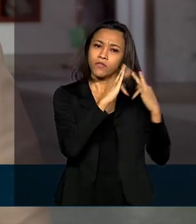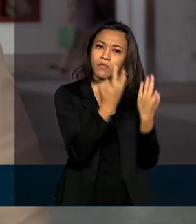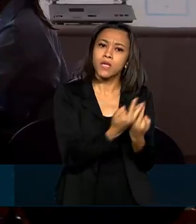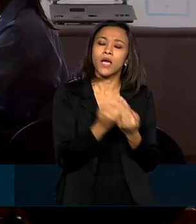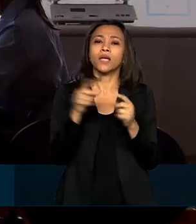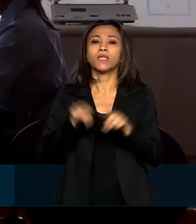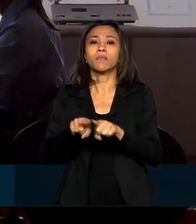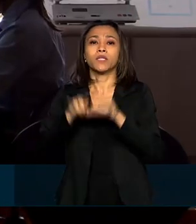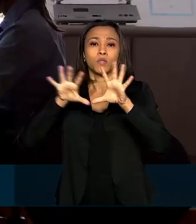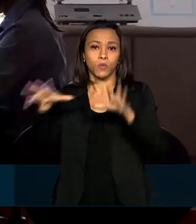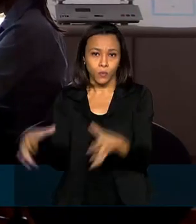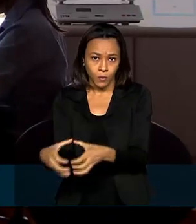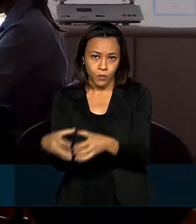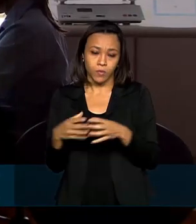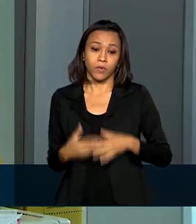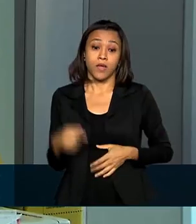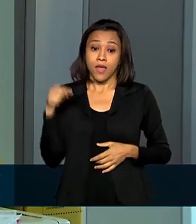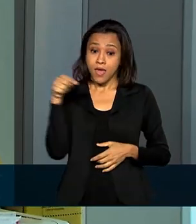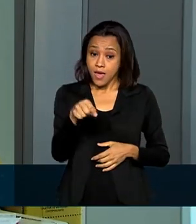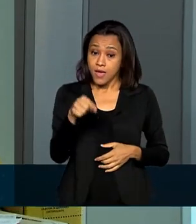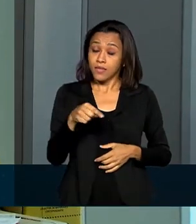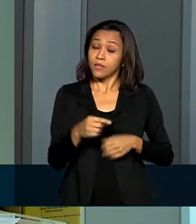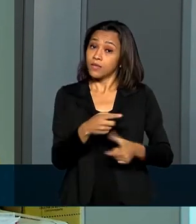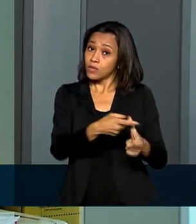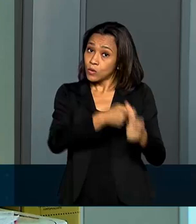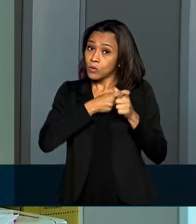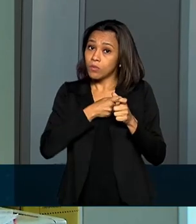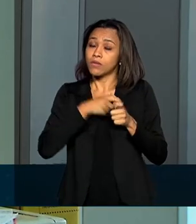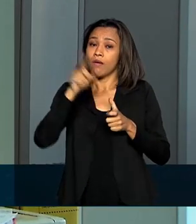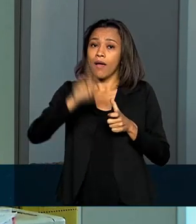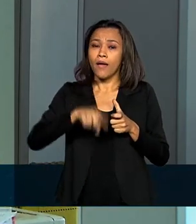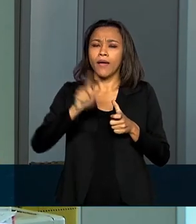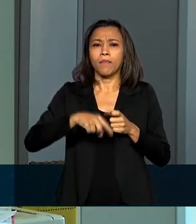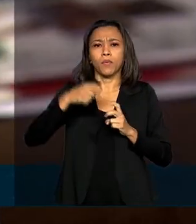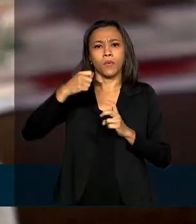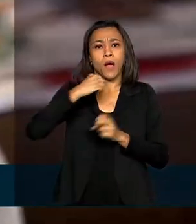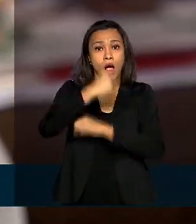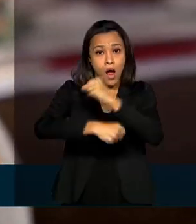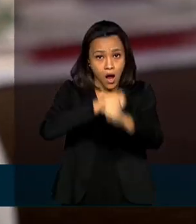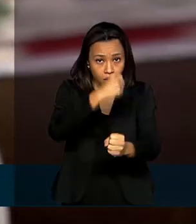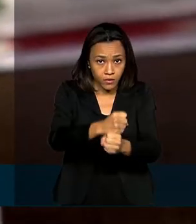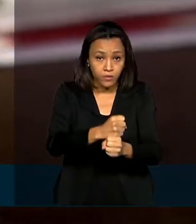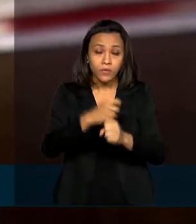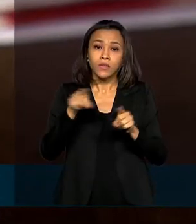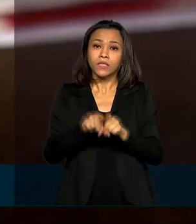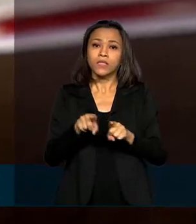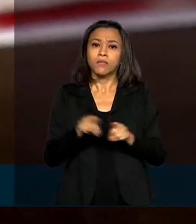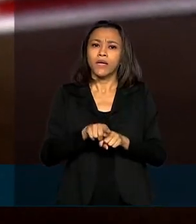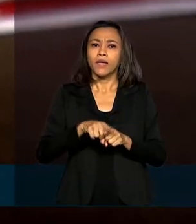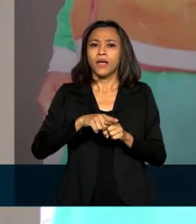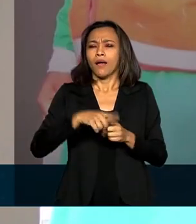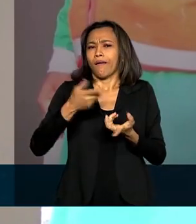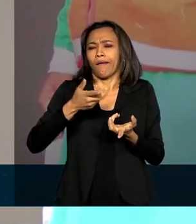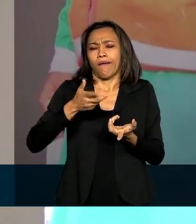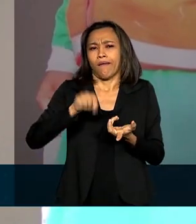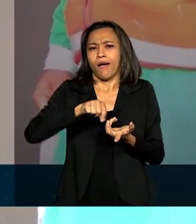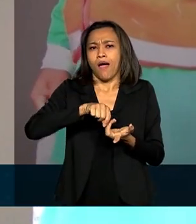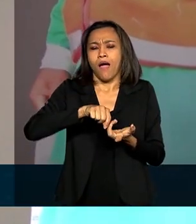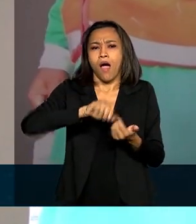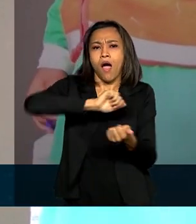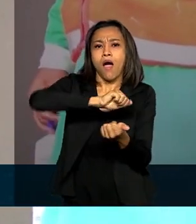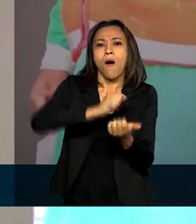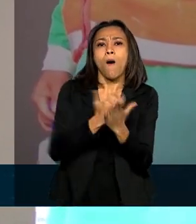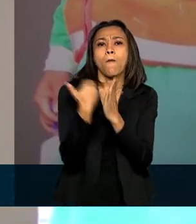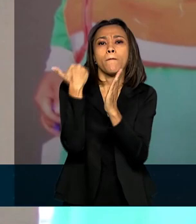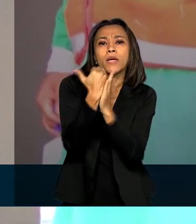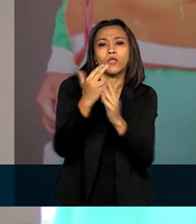A suspensão vale tanto para os reajustes anuais, como para os aumentos decorrentes de mudança de faixa etária dos